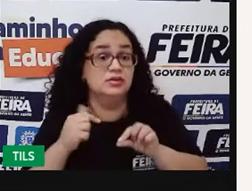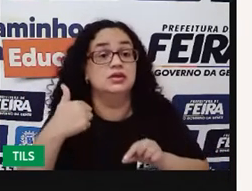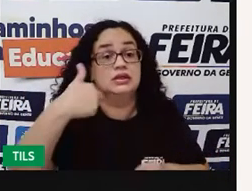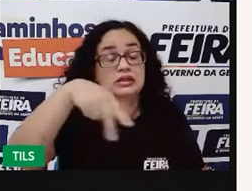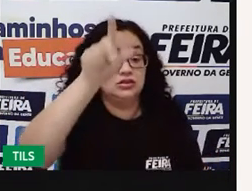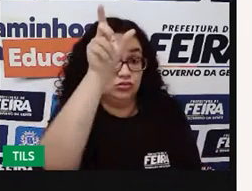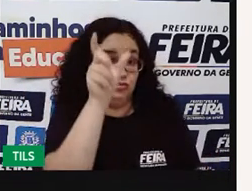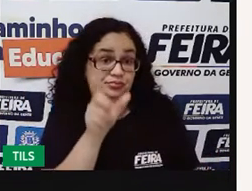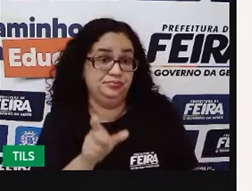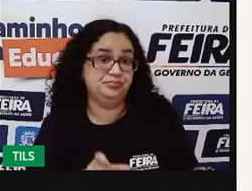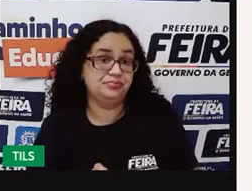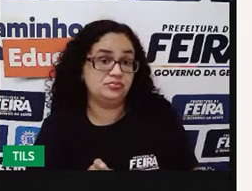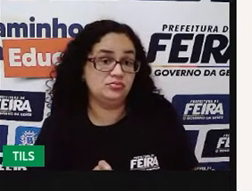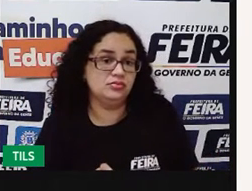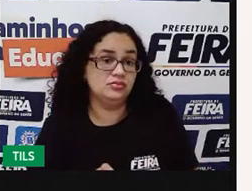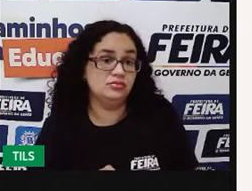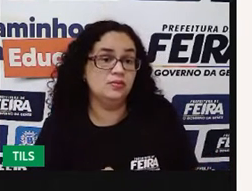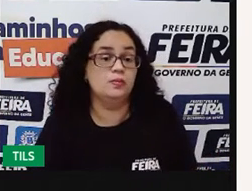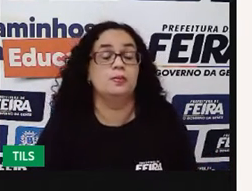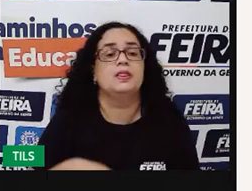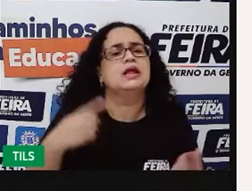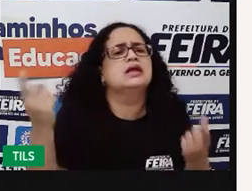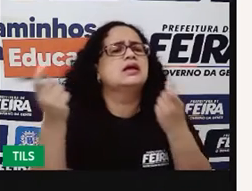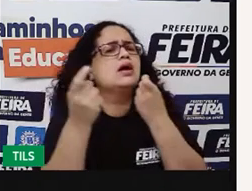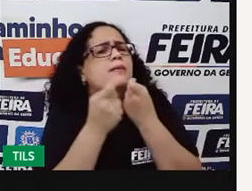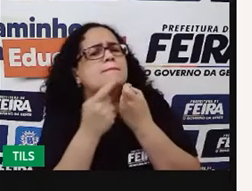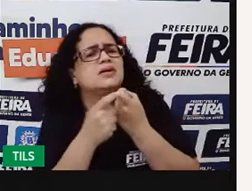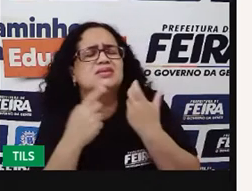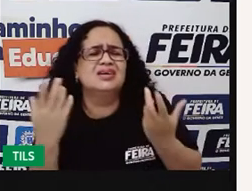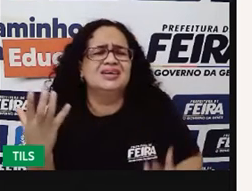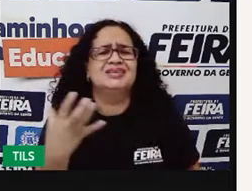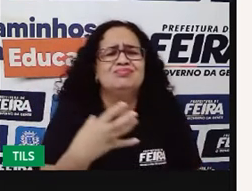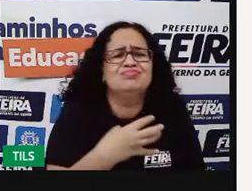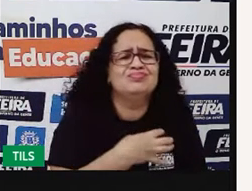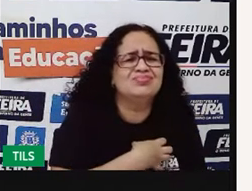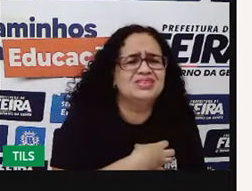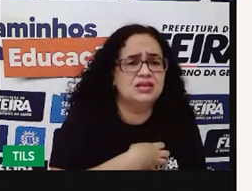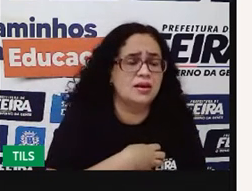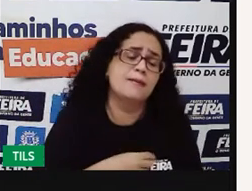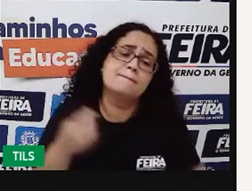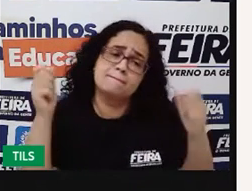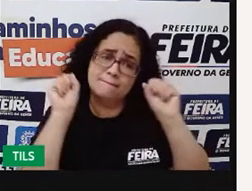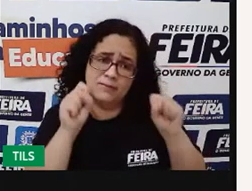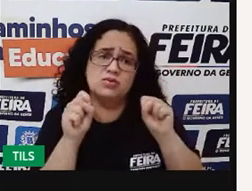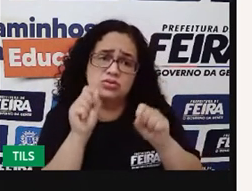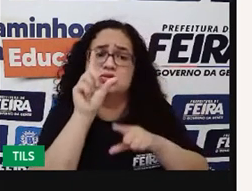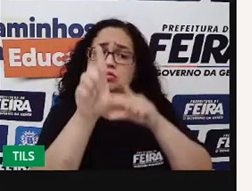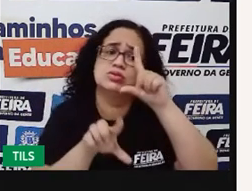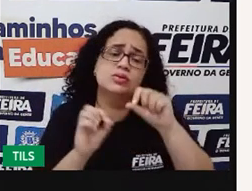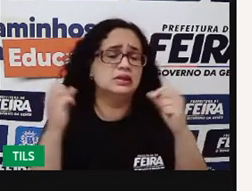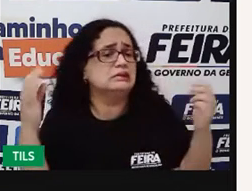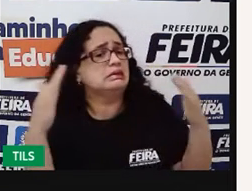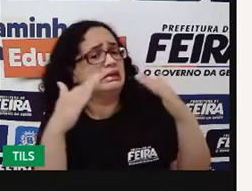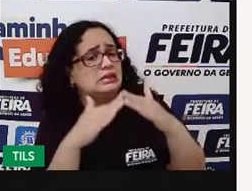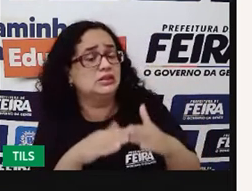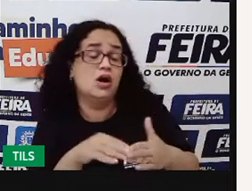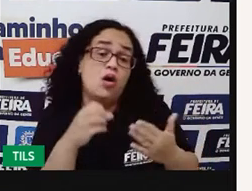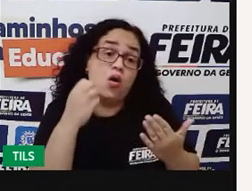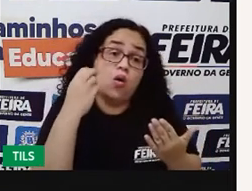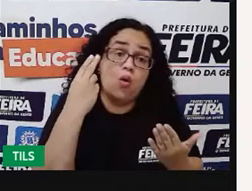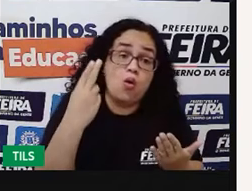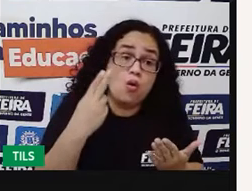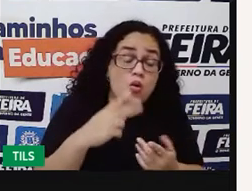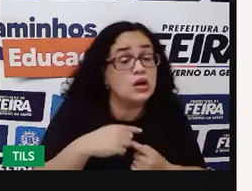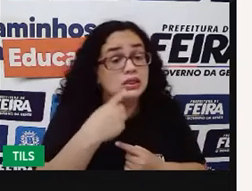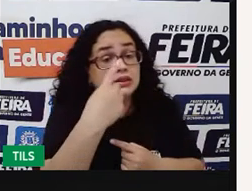individual. Ir ao médico, se eu estou sentindo alguma coisa, eu posso escolher. Eu ficar em casa ou eu escolho